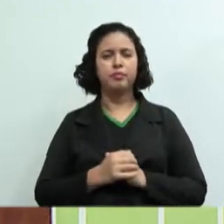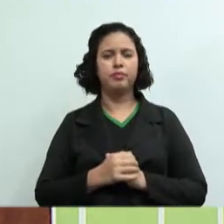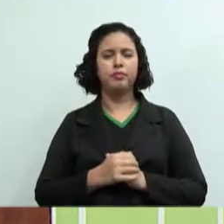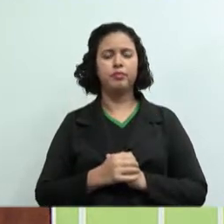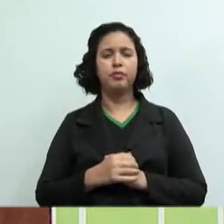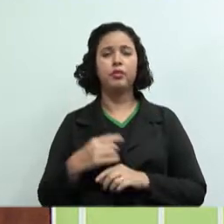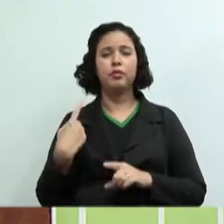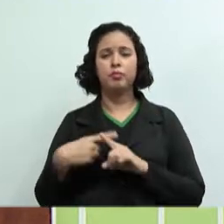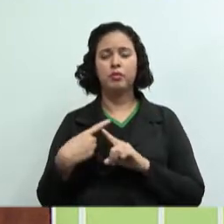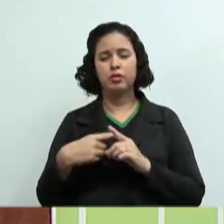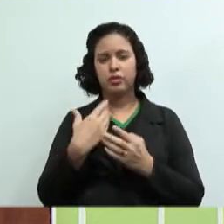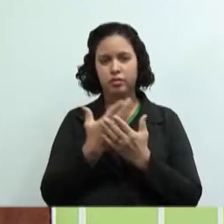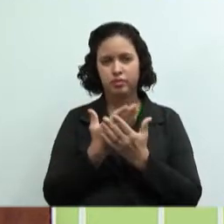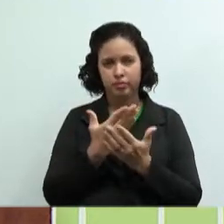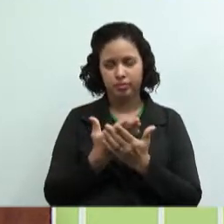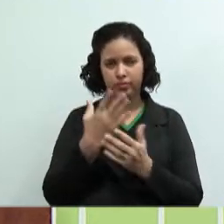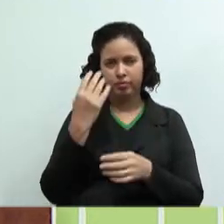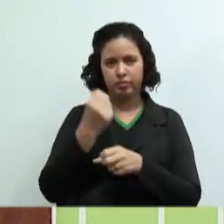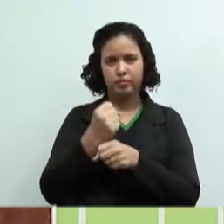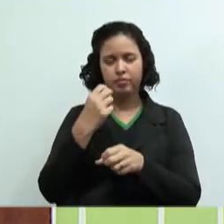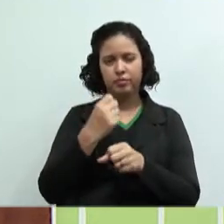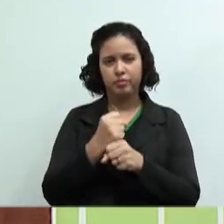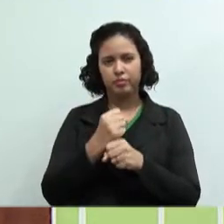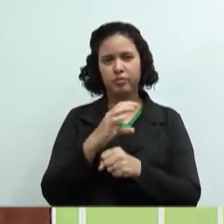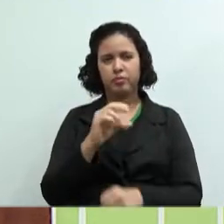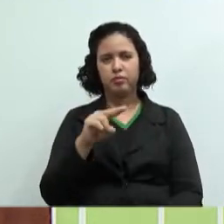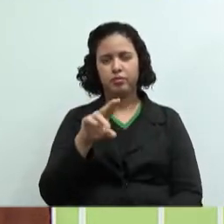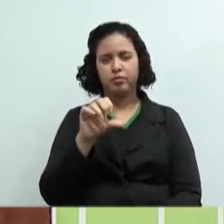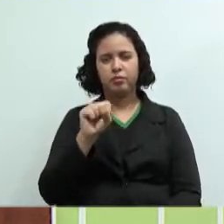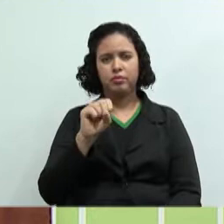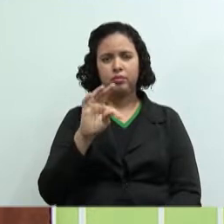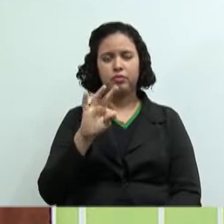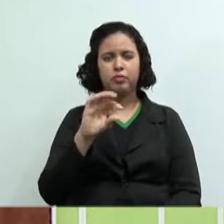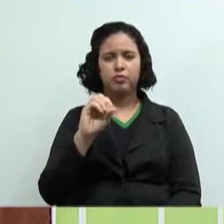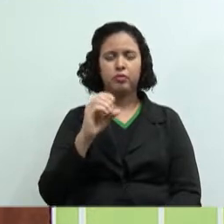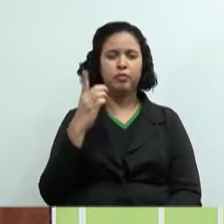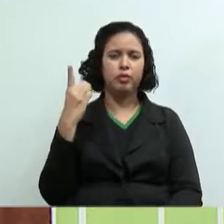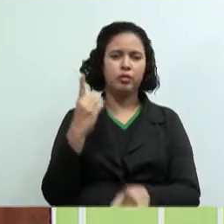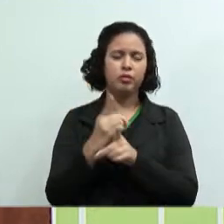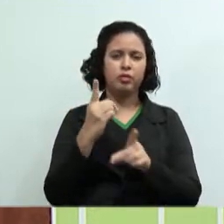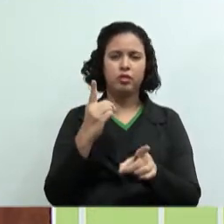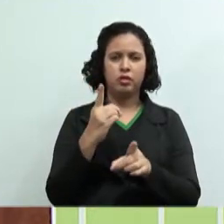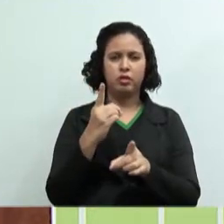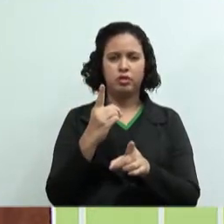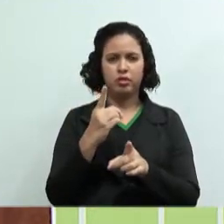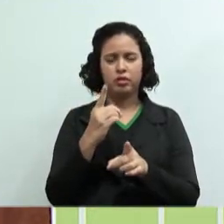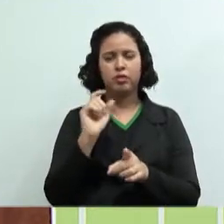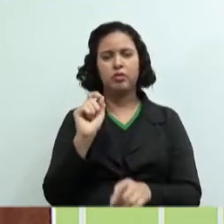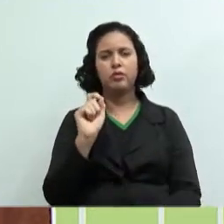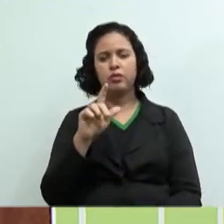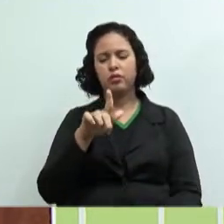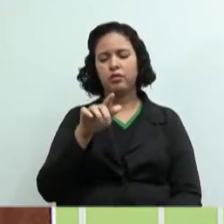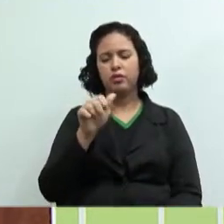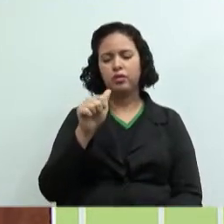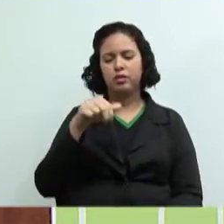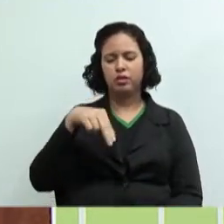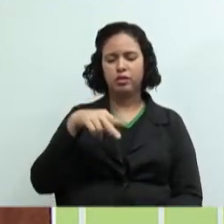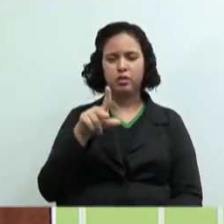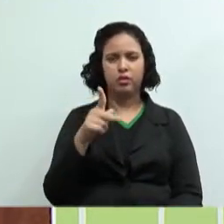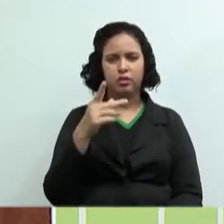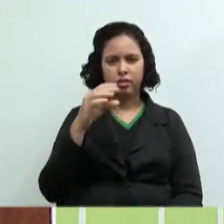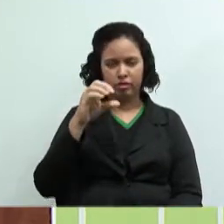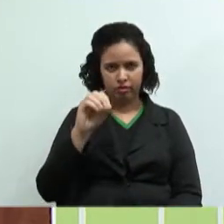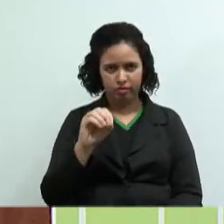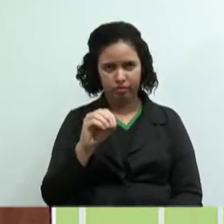estuda a contabilidade de custos? Para definir o ganho, qual vai ser o ganho da produção desse doce que vocês vão